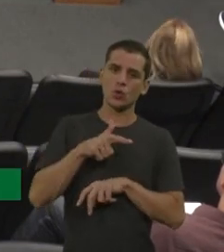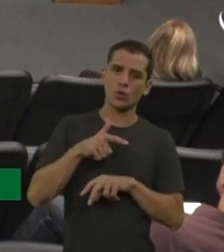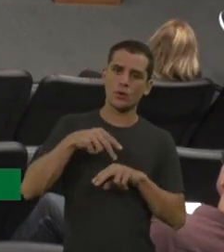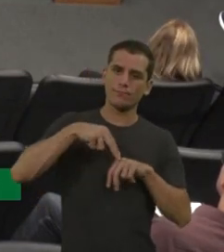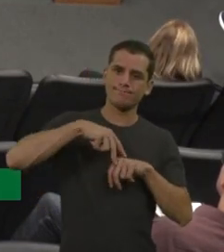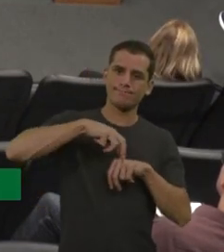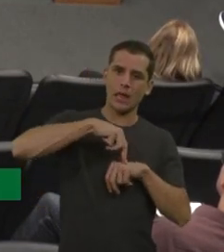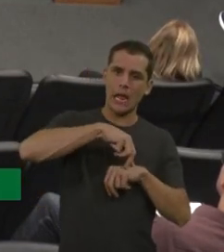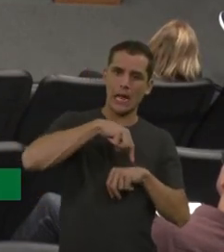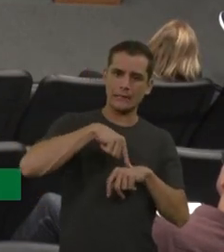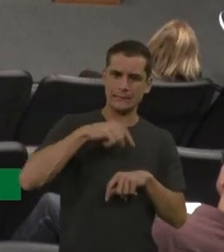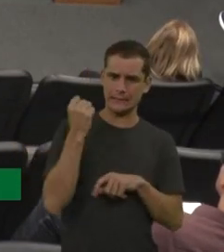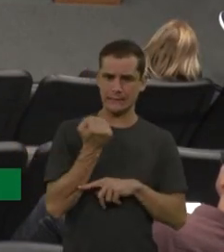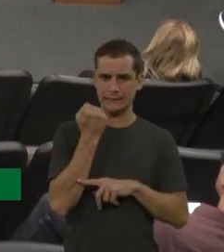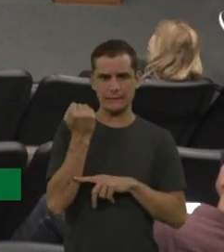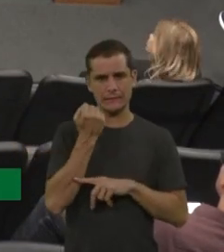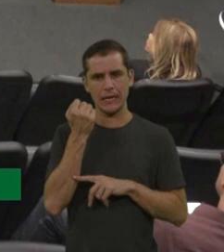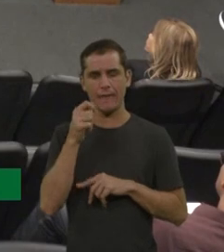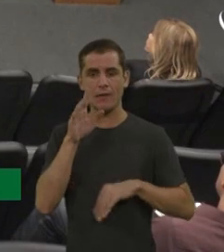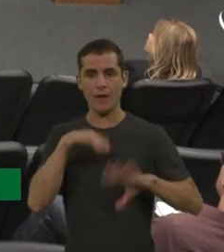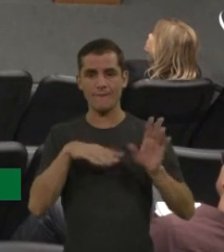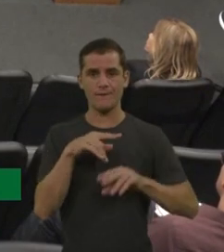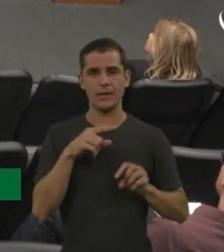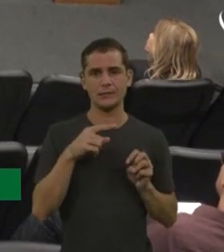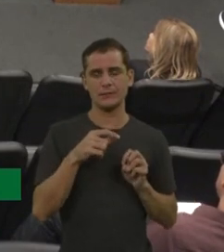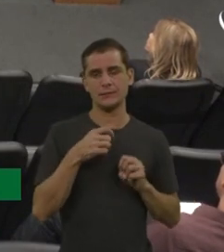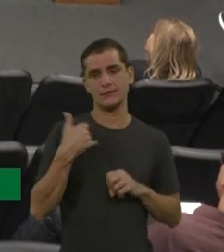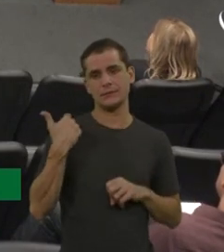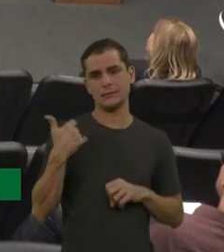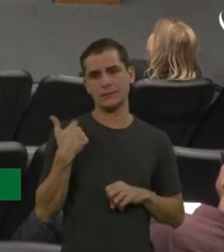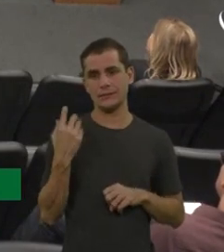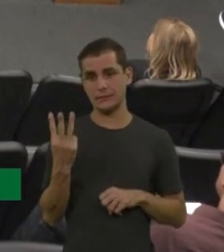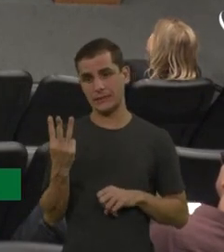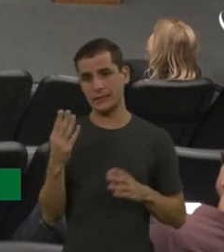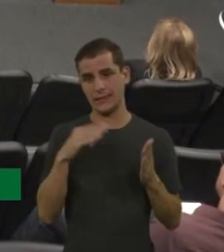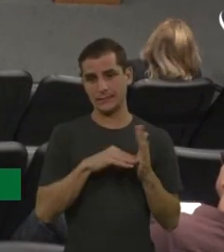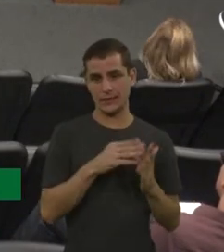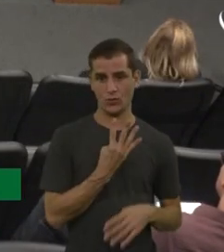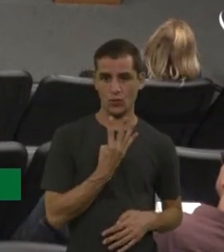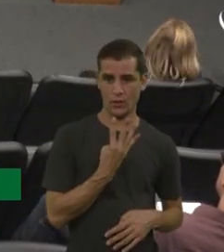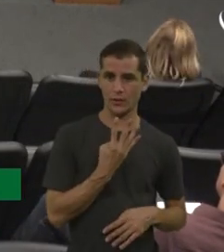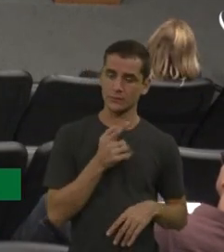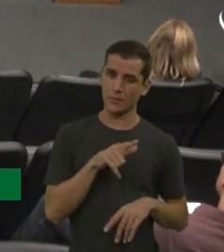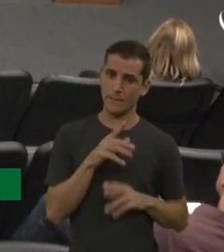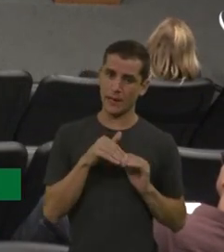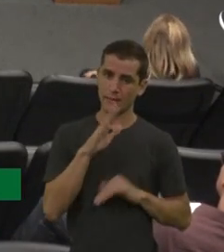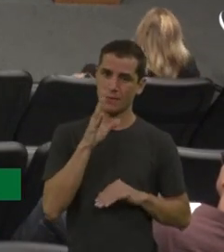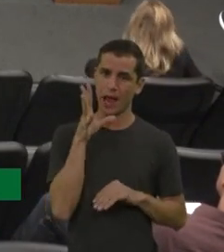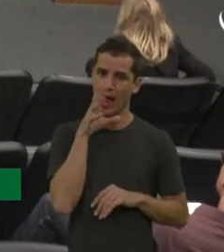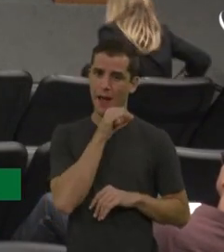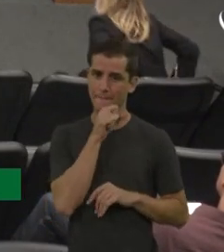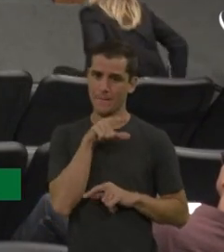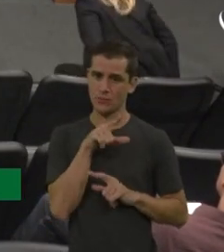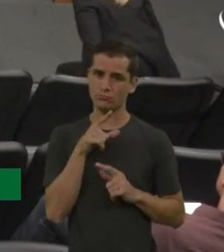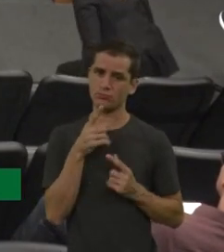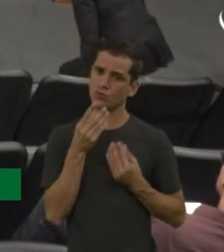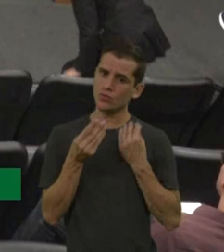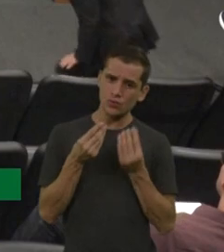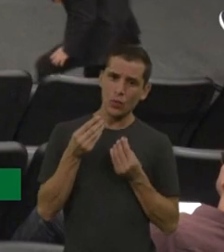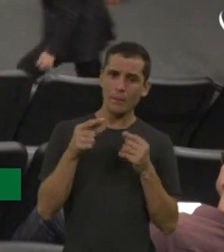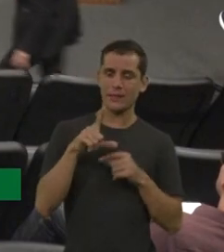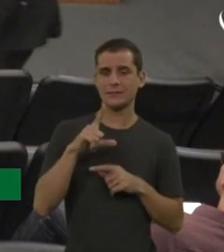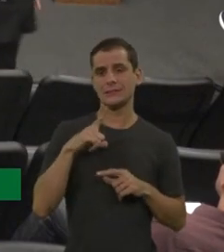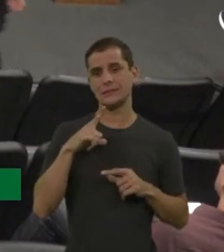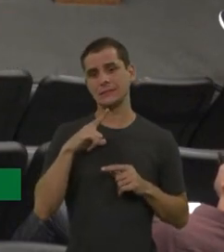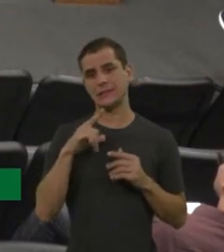severa, geralmente a partir dos 3, 4 anos de idade de instalação muito rápido, esses aparecentes invariavelmente vão ter que acabar evoluindo